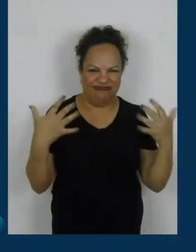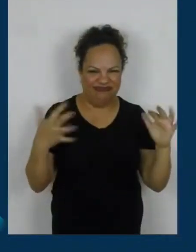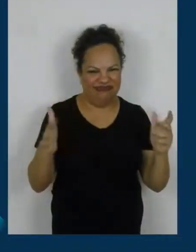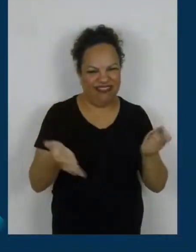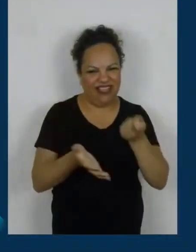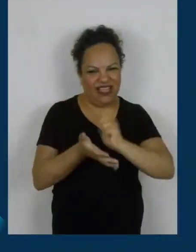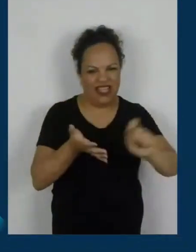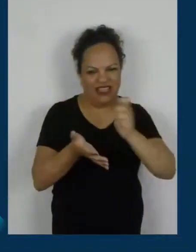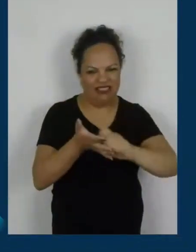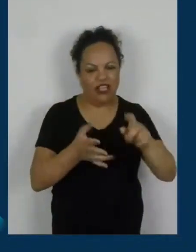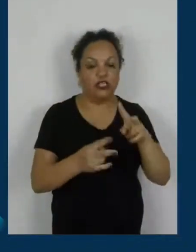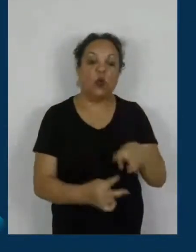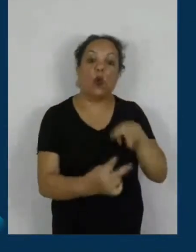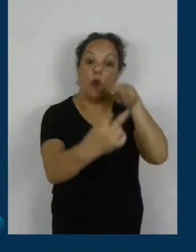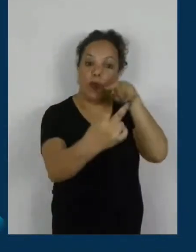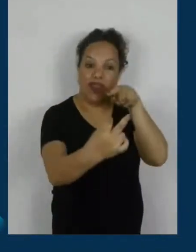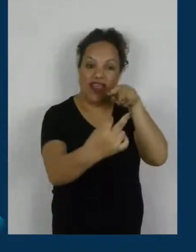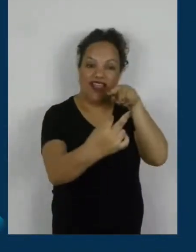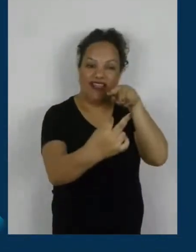Augusto!